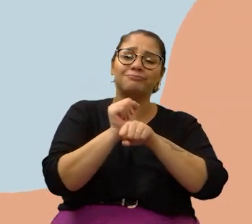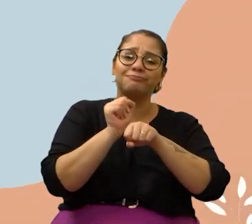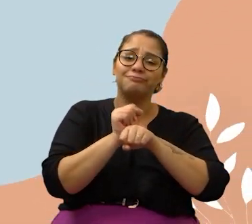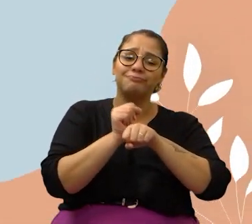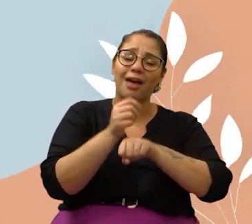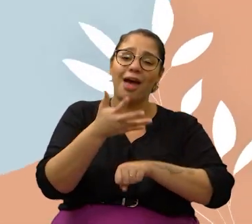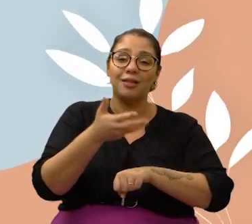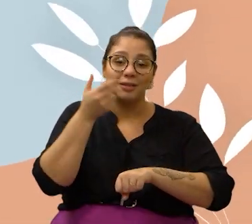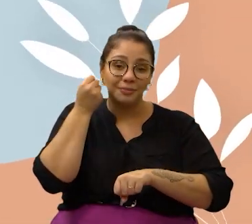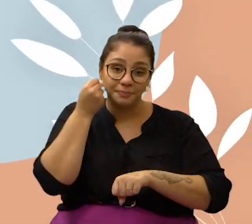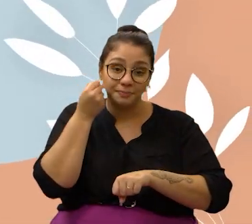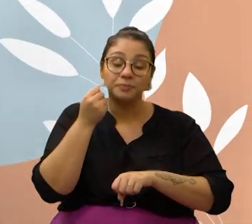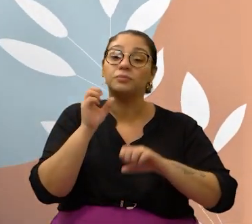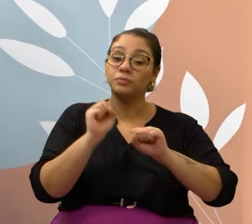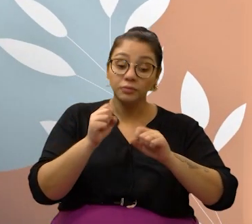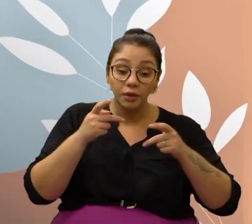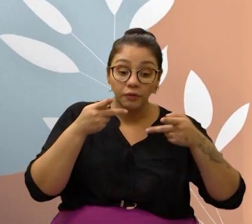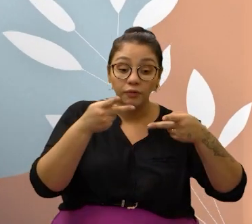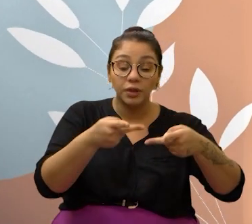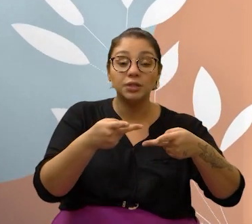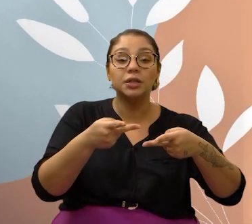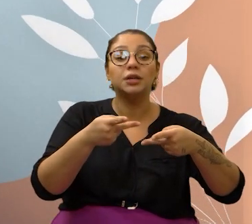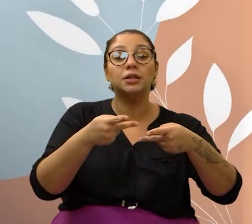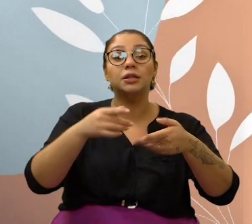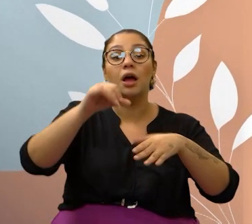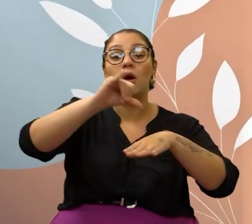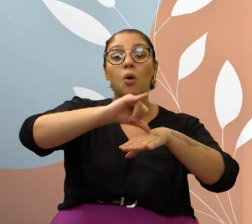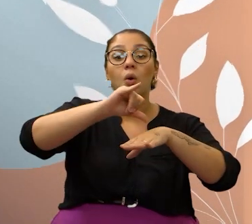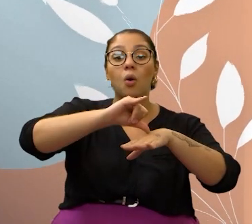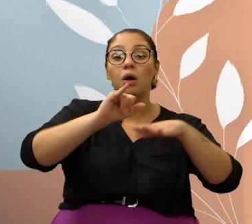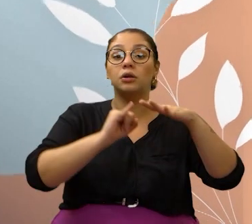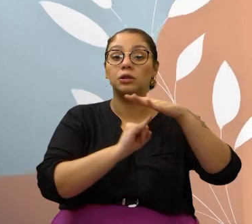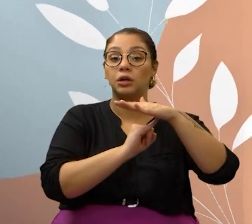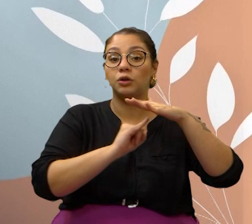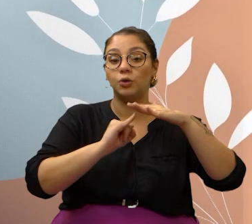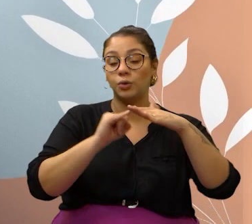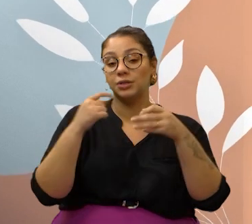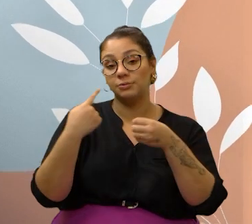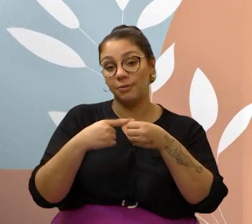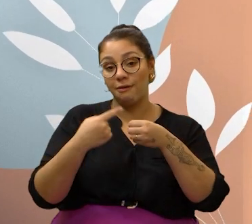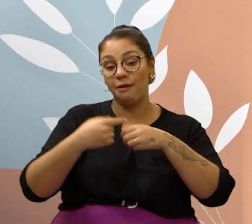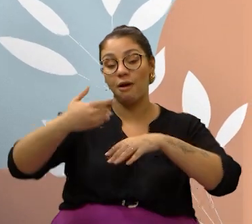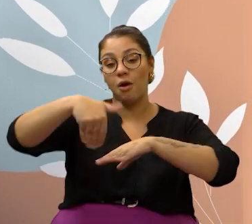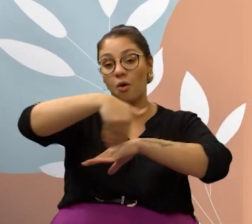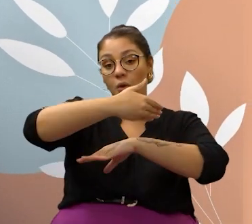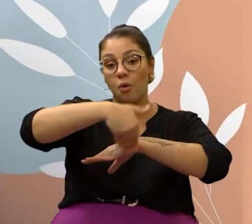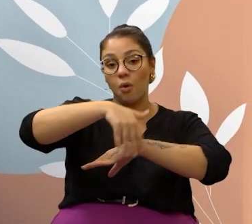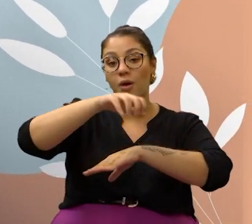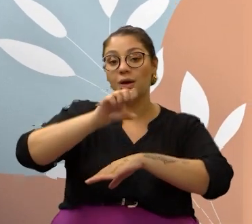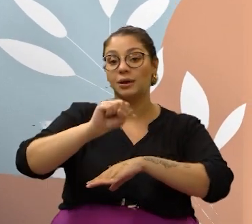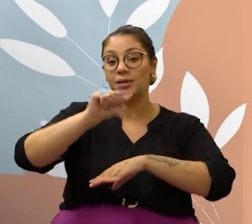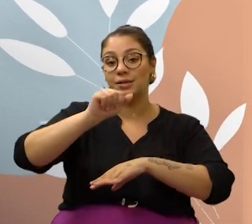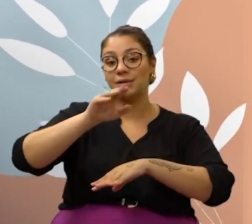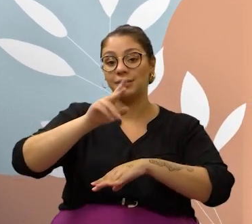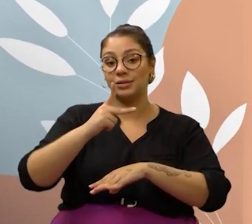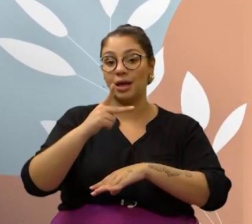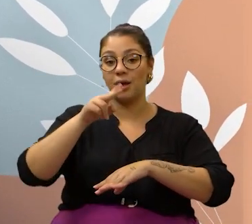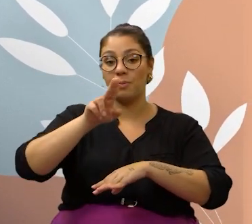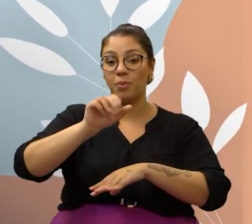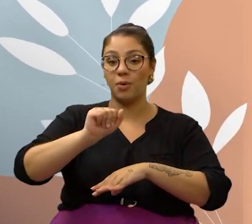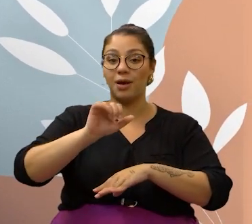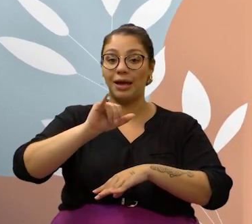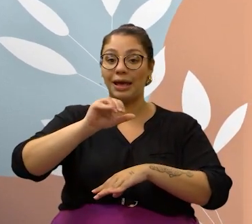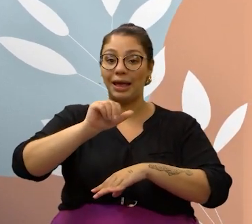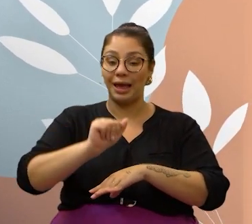No Departamento de Proteção e Bem-Estar Animal de Campinas, muitos bichinhos aguardam uma adoção.